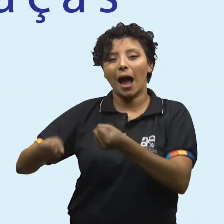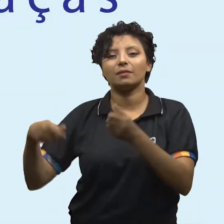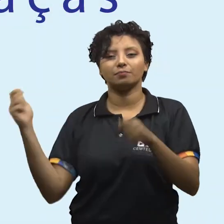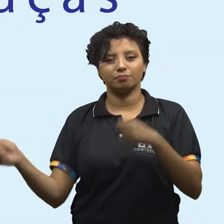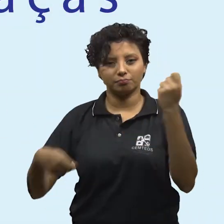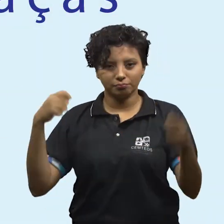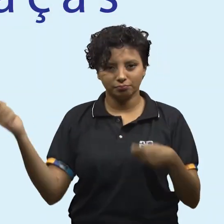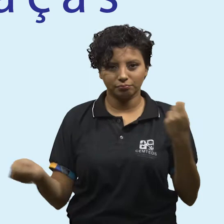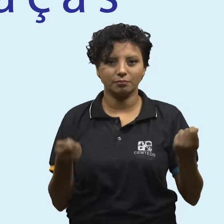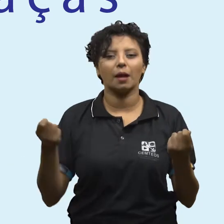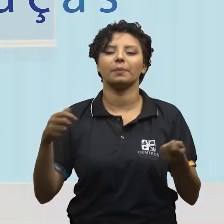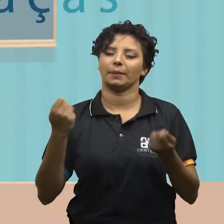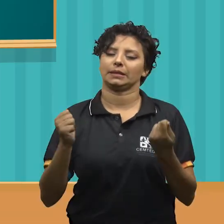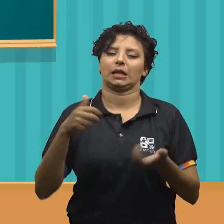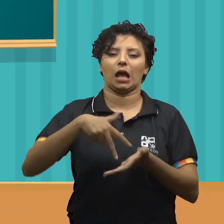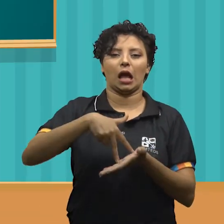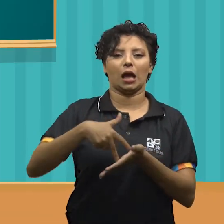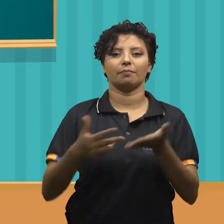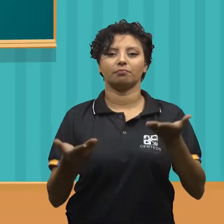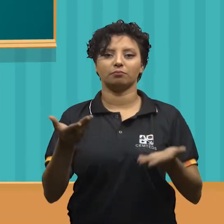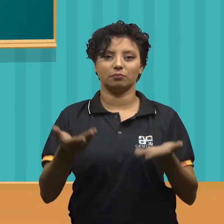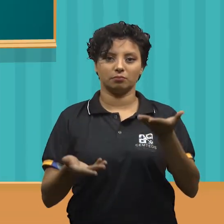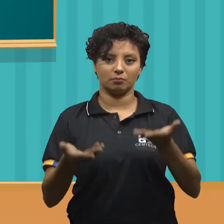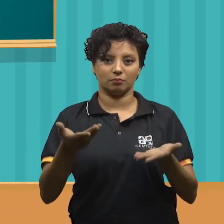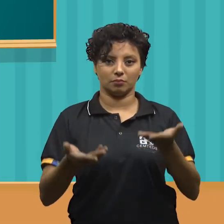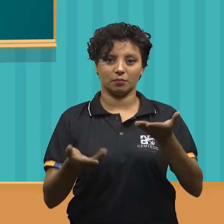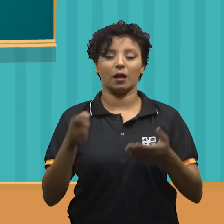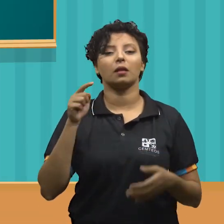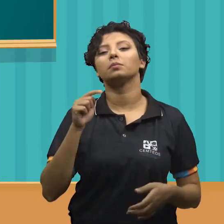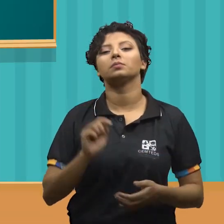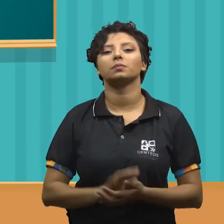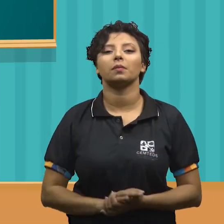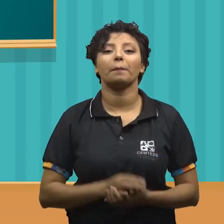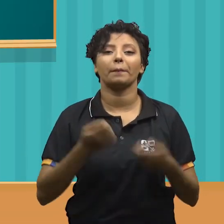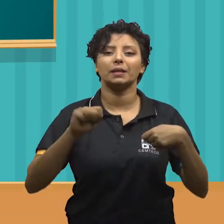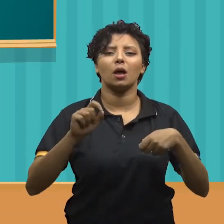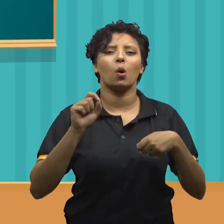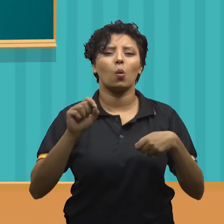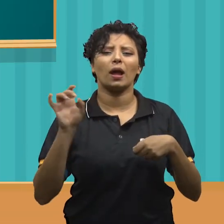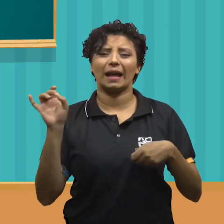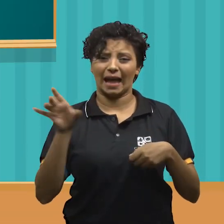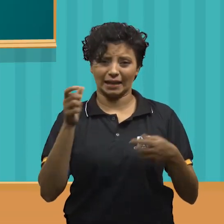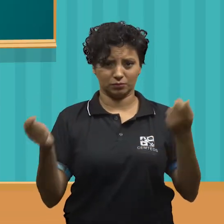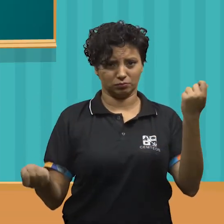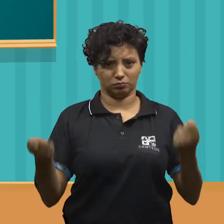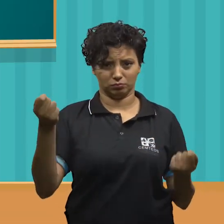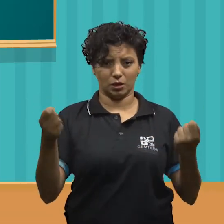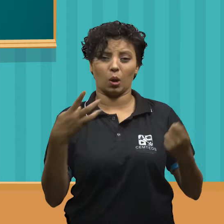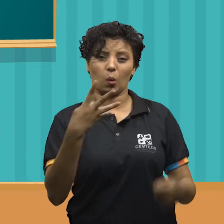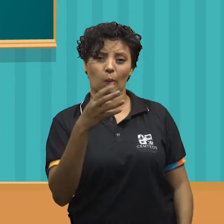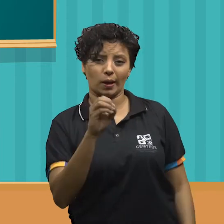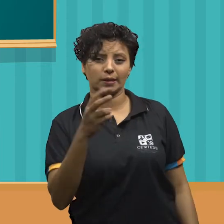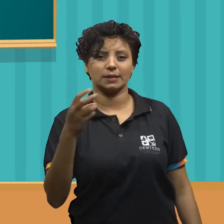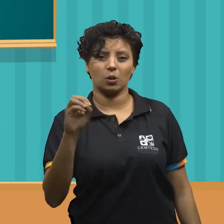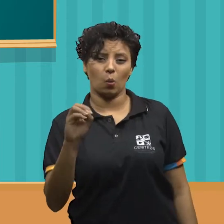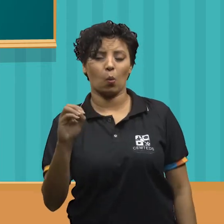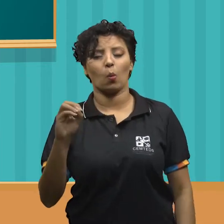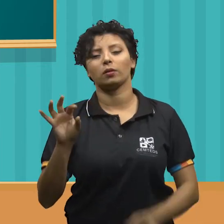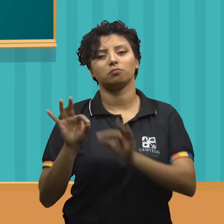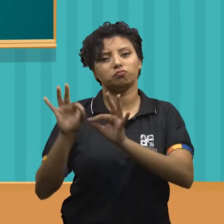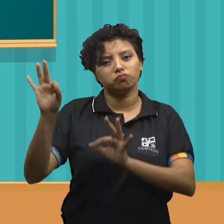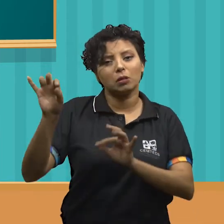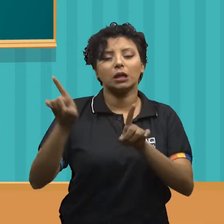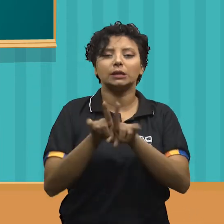movimentos que envolvem equilíbrio. As especificações técnicas deste aparelho são, cada massa deve ter entre 40 e 50